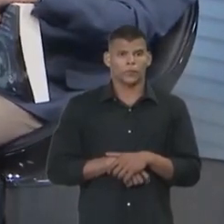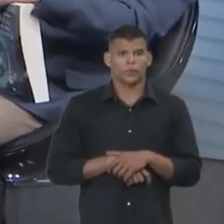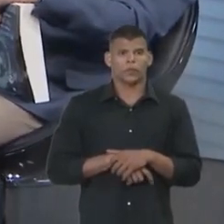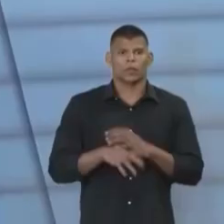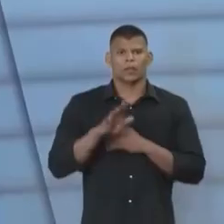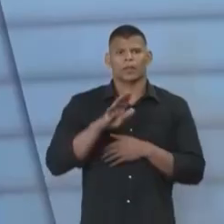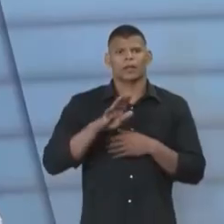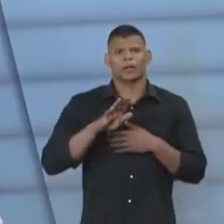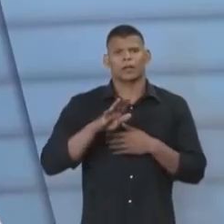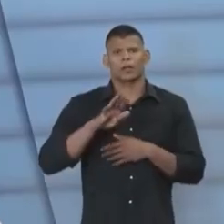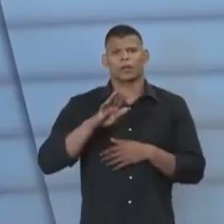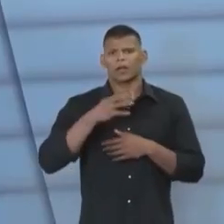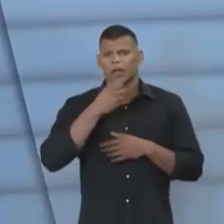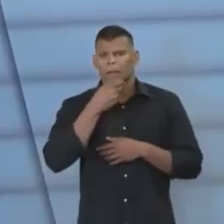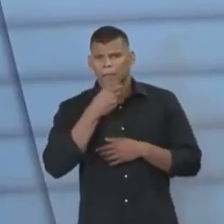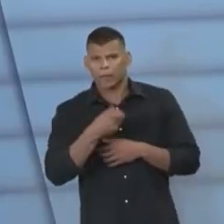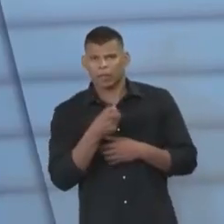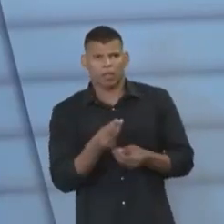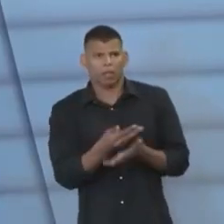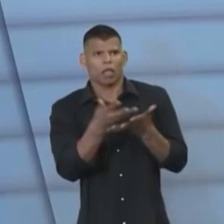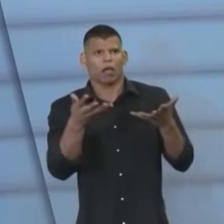imprensa desesperar,